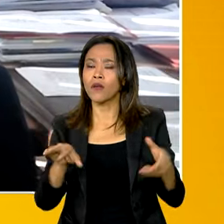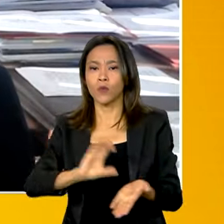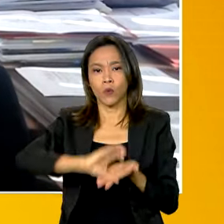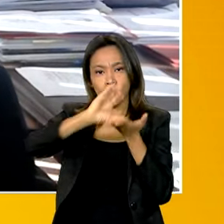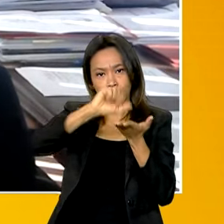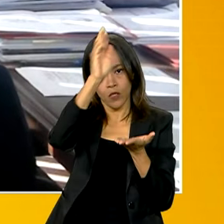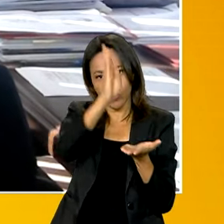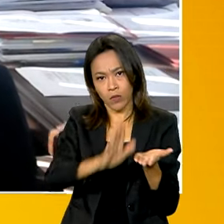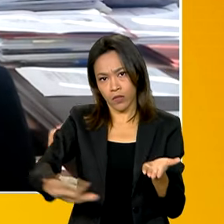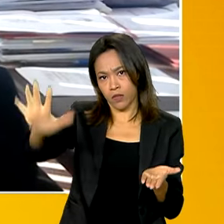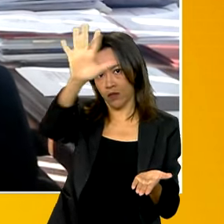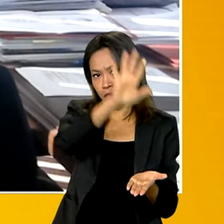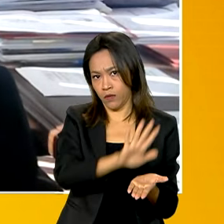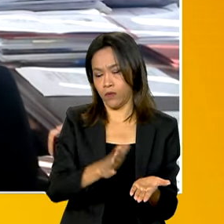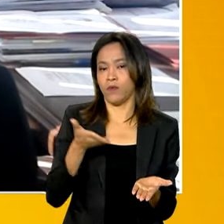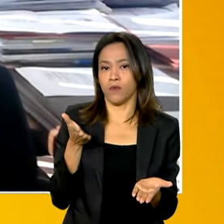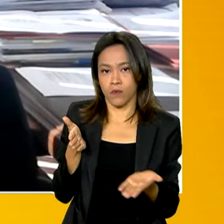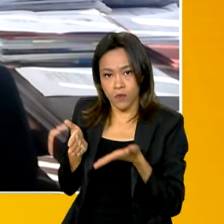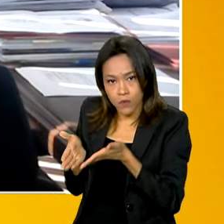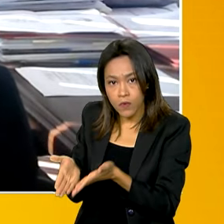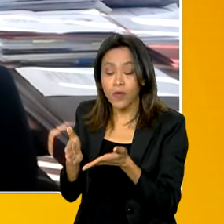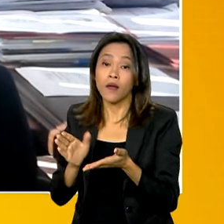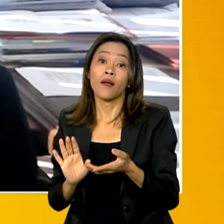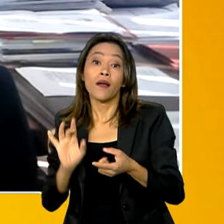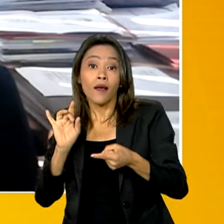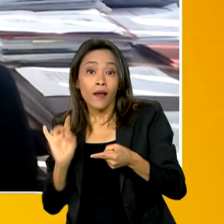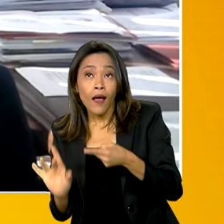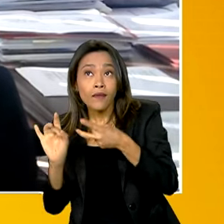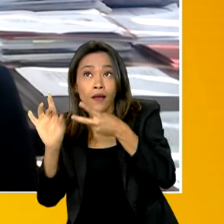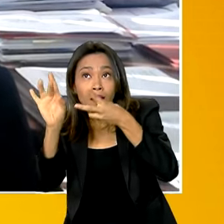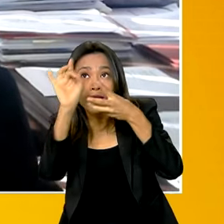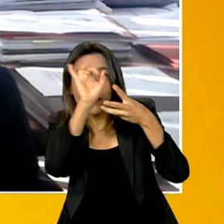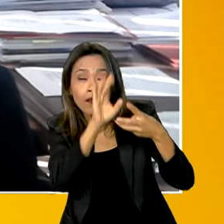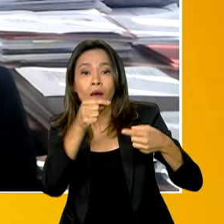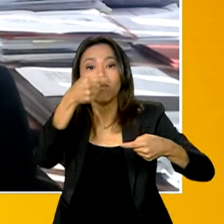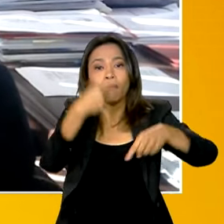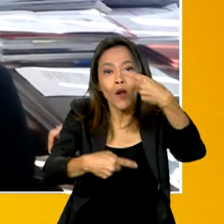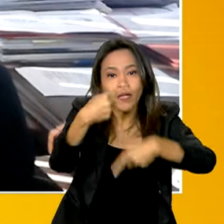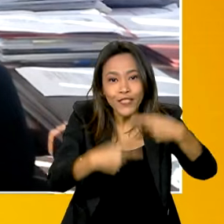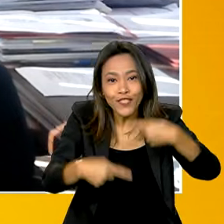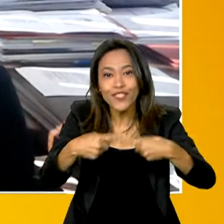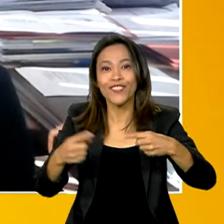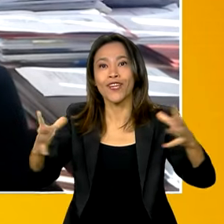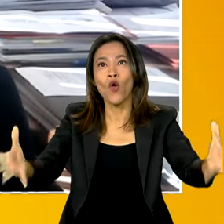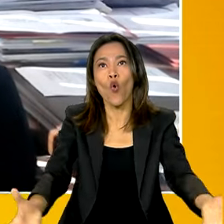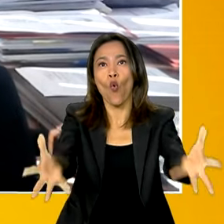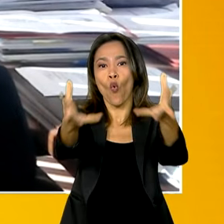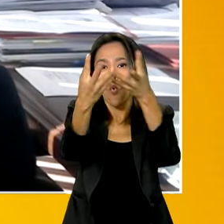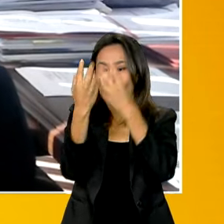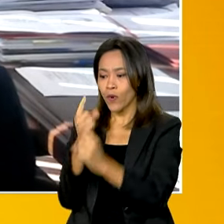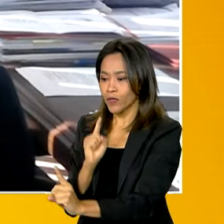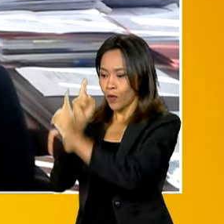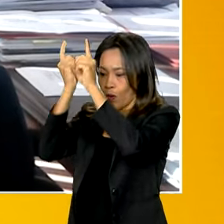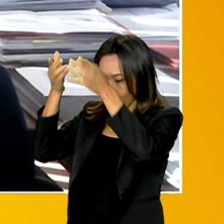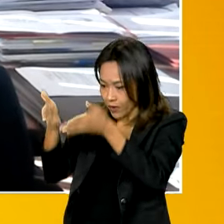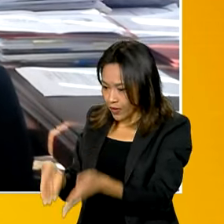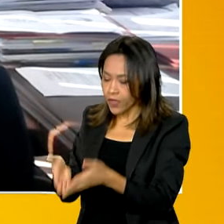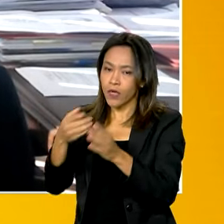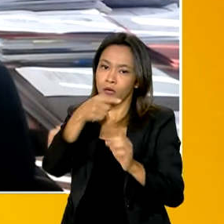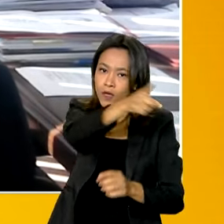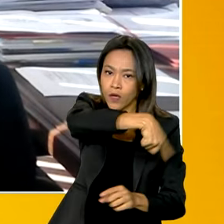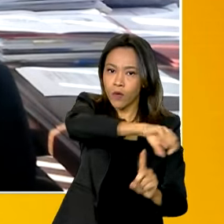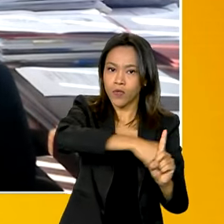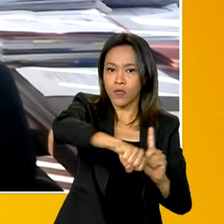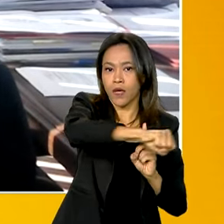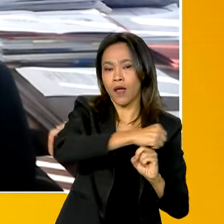colegiados, que, em cada política pública, promovem esse encontro do governo com a sociedade civil